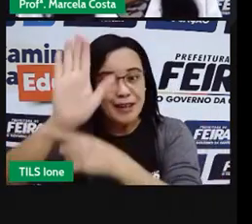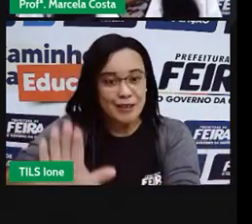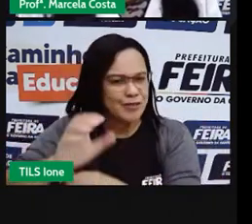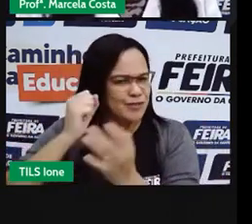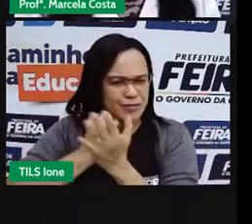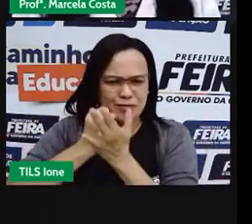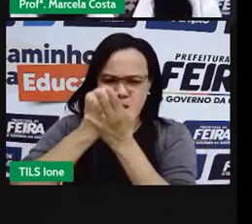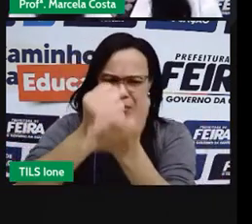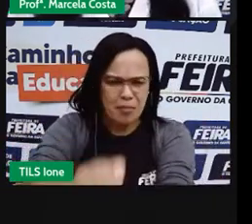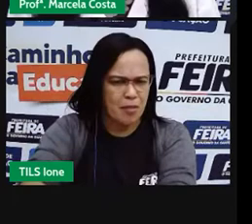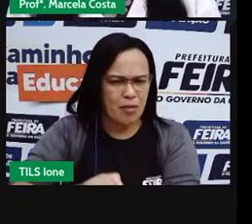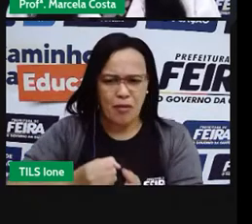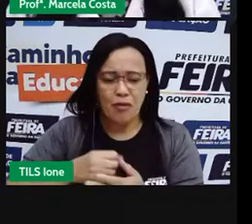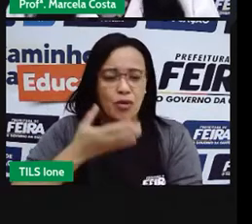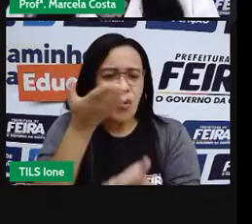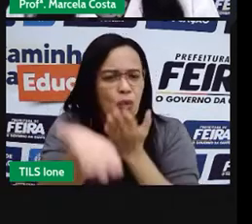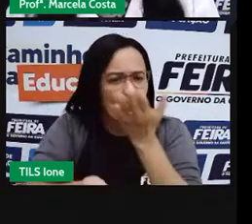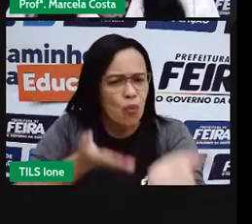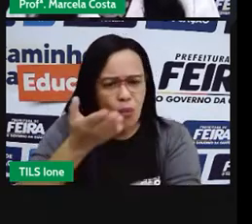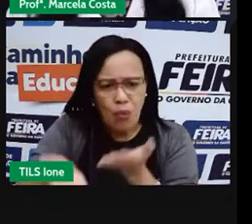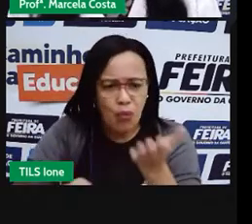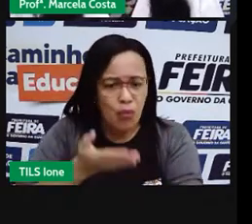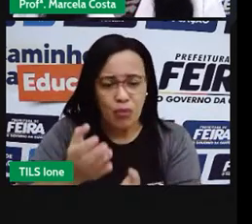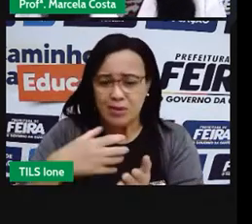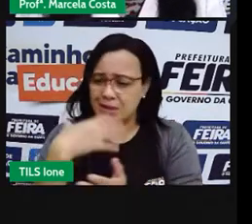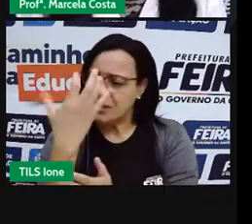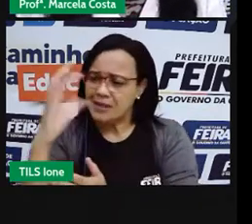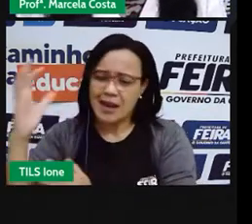ambiental, que as plantas.